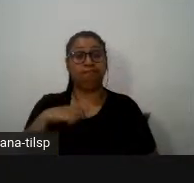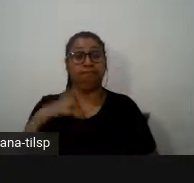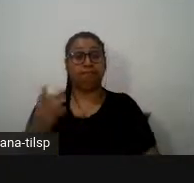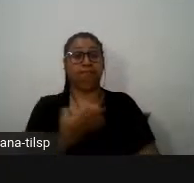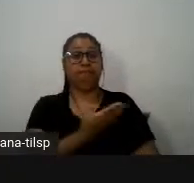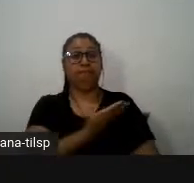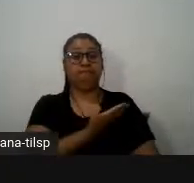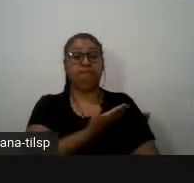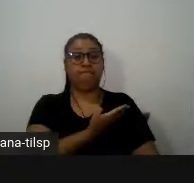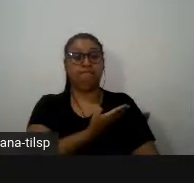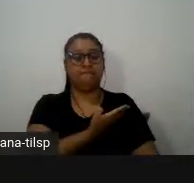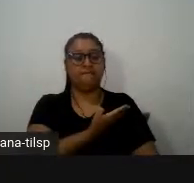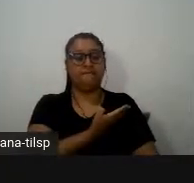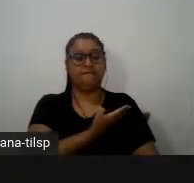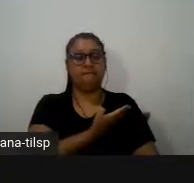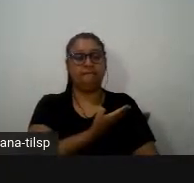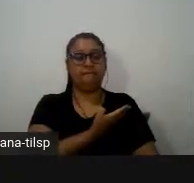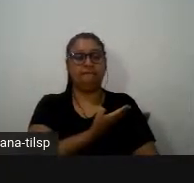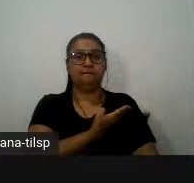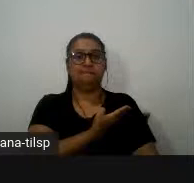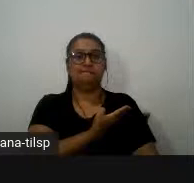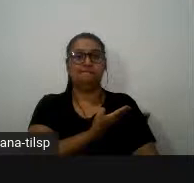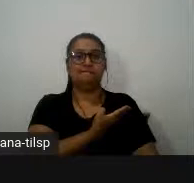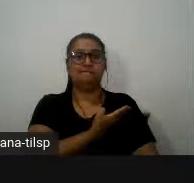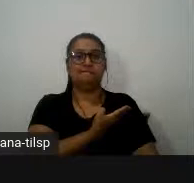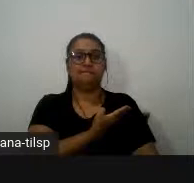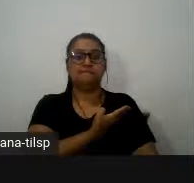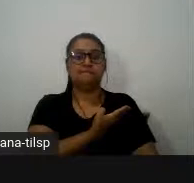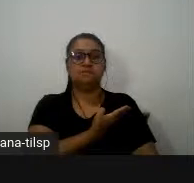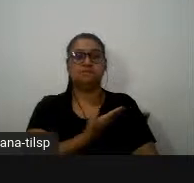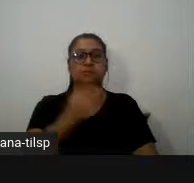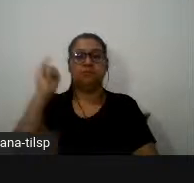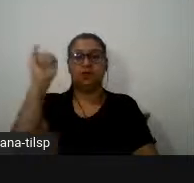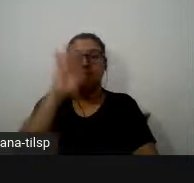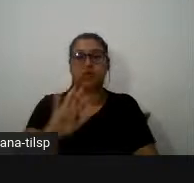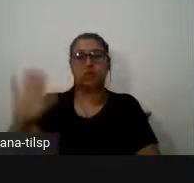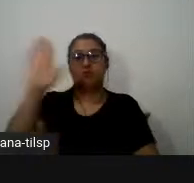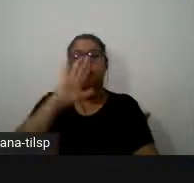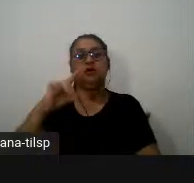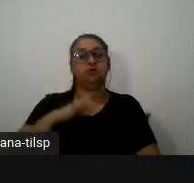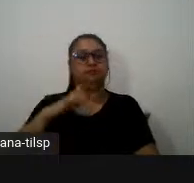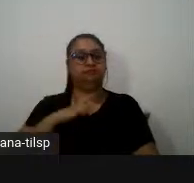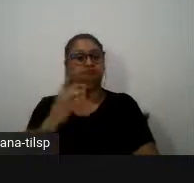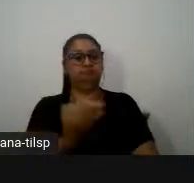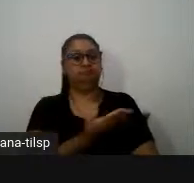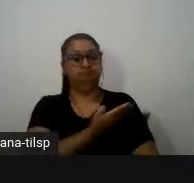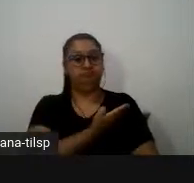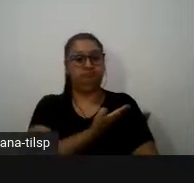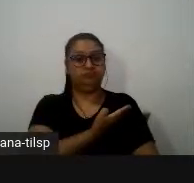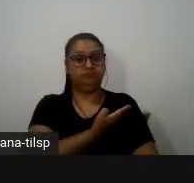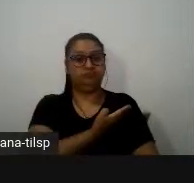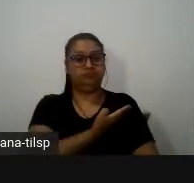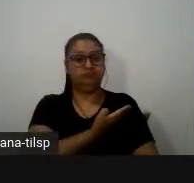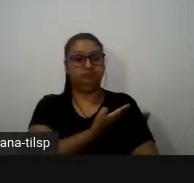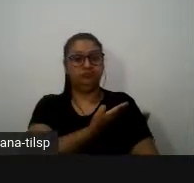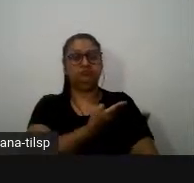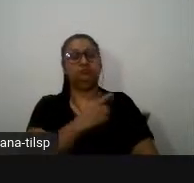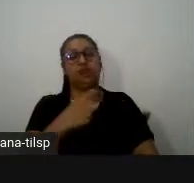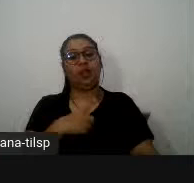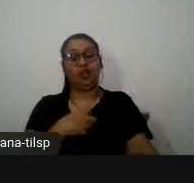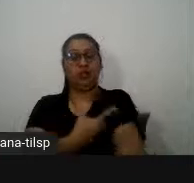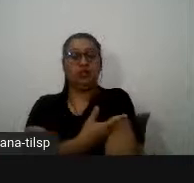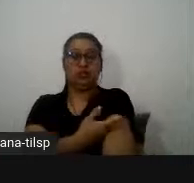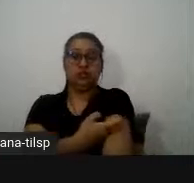divulgam ciência aqui temos a imagem do lado esquerdo percebemos que estão a retirar sangue